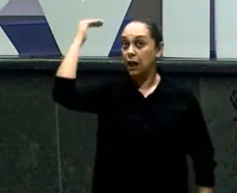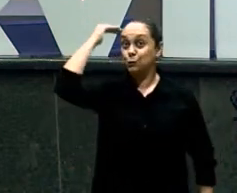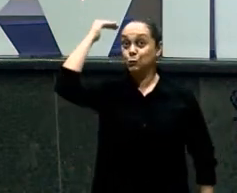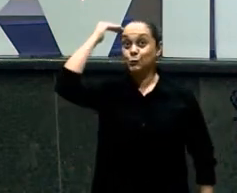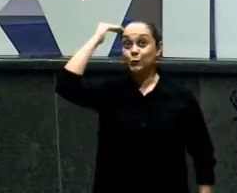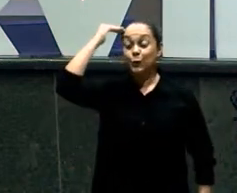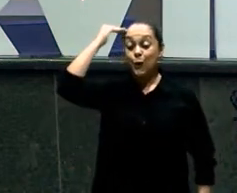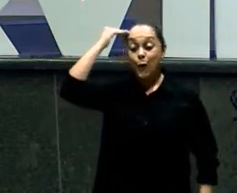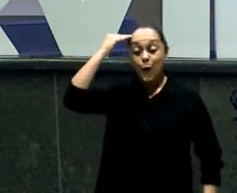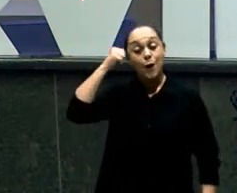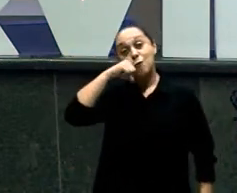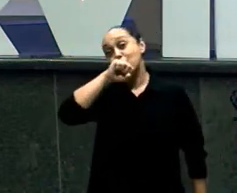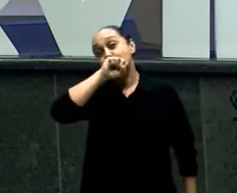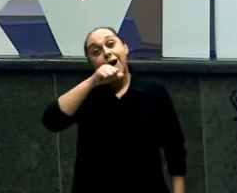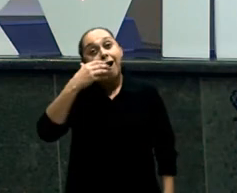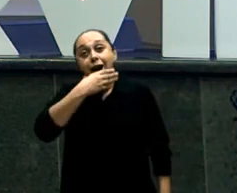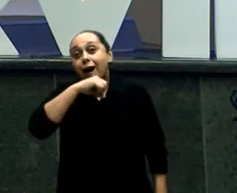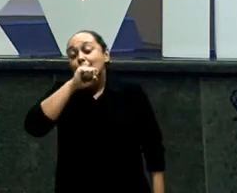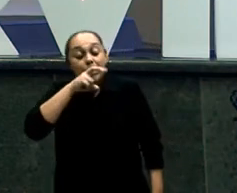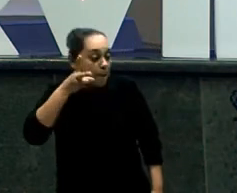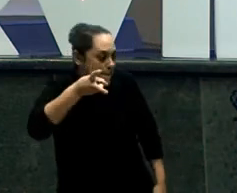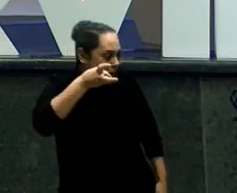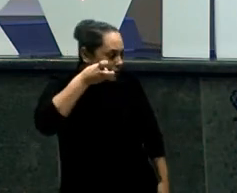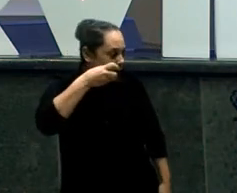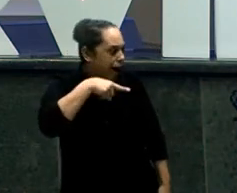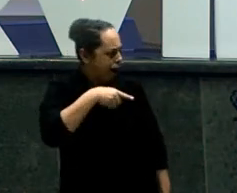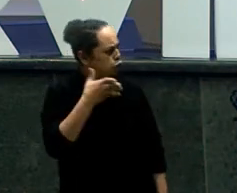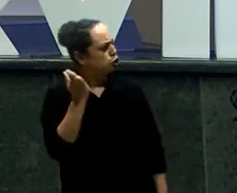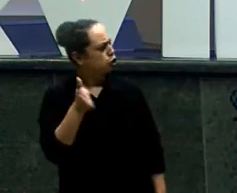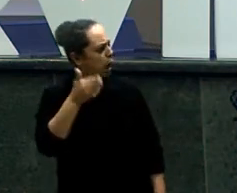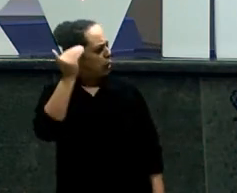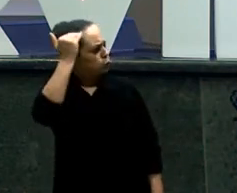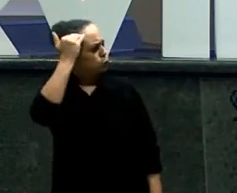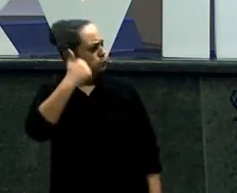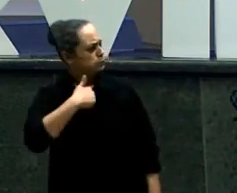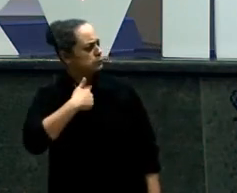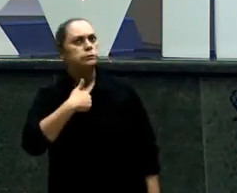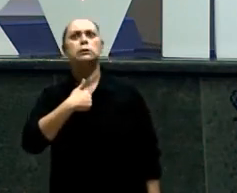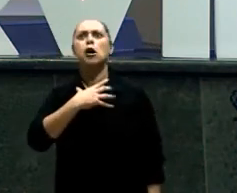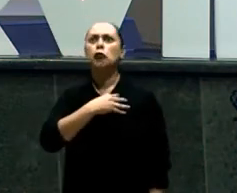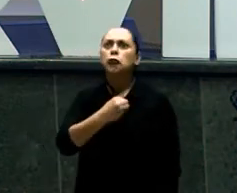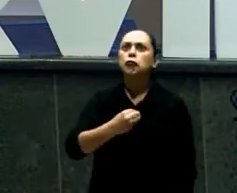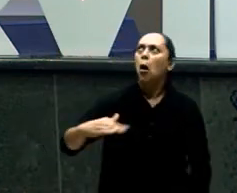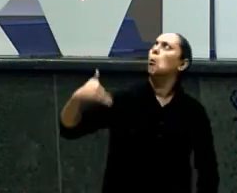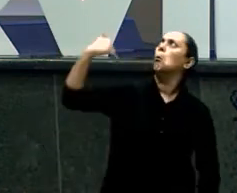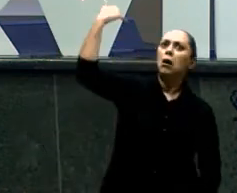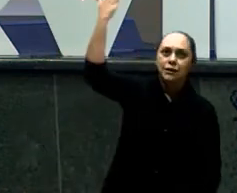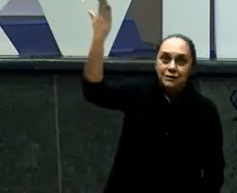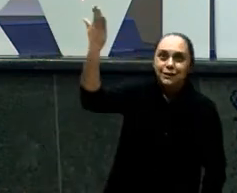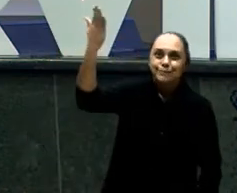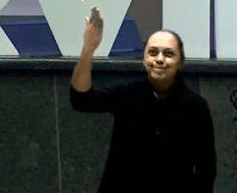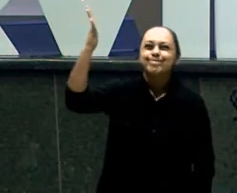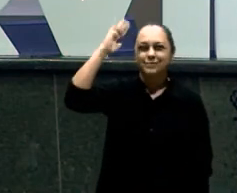certo? No dia que ele passou Apertado Longe de casa Ele diz Acho que é melhor Eu ser o filhinho Do papai Do que eu ser Um